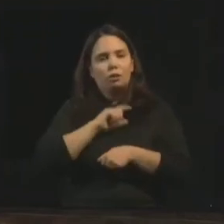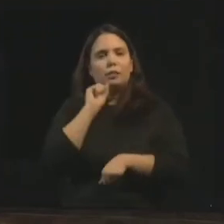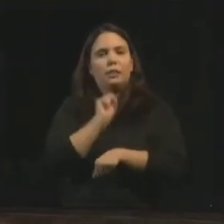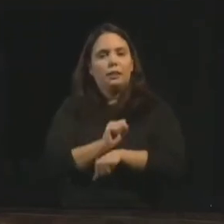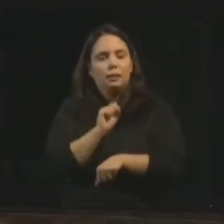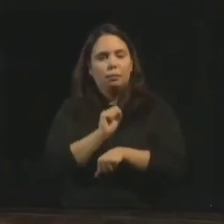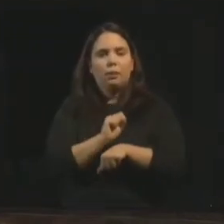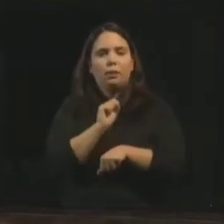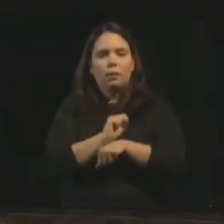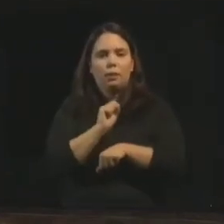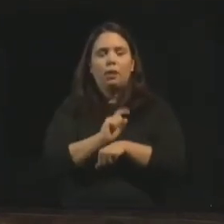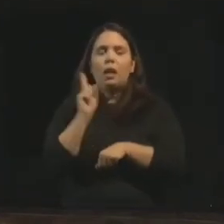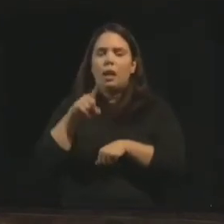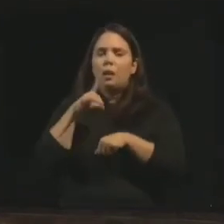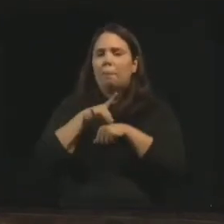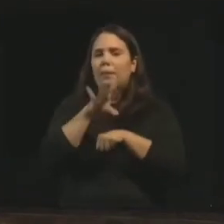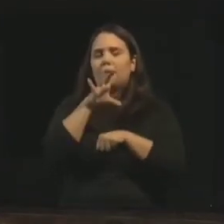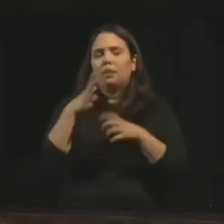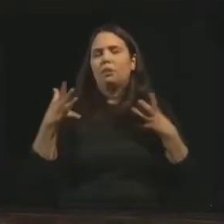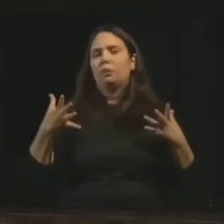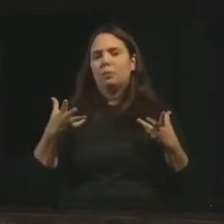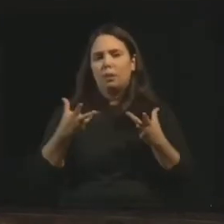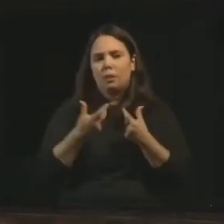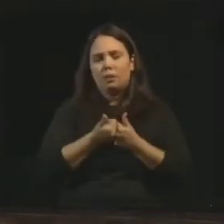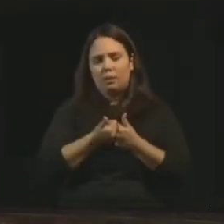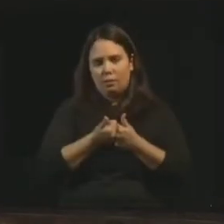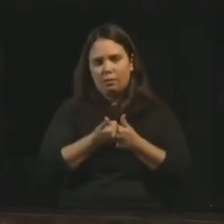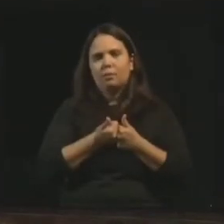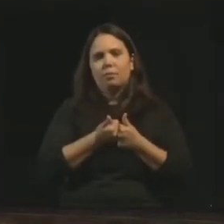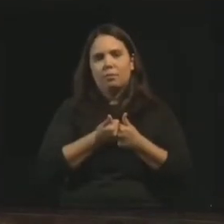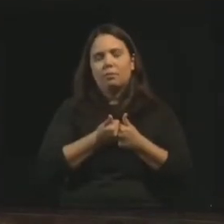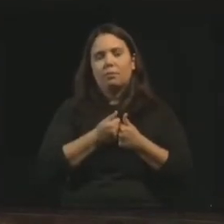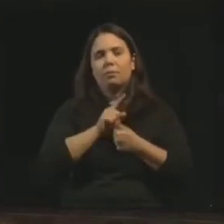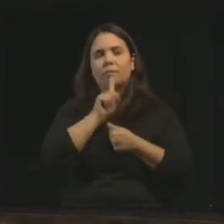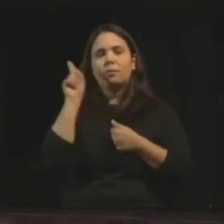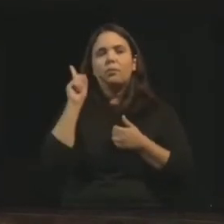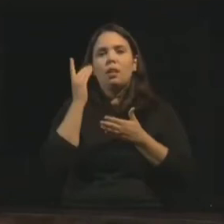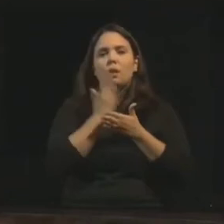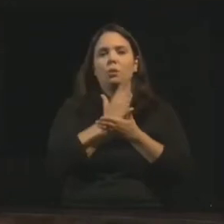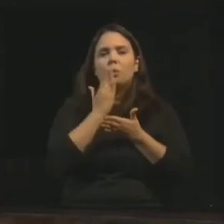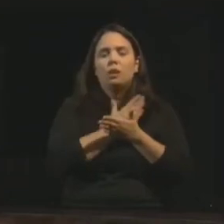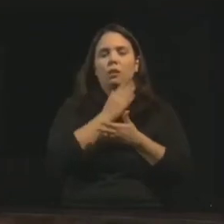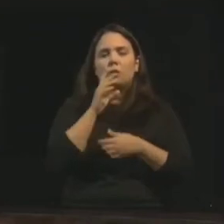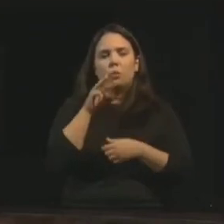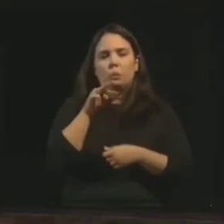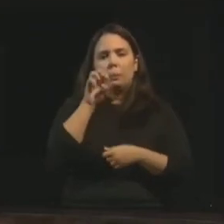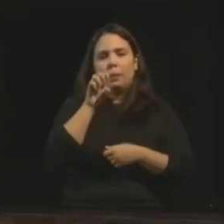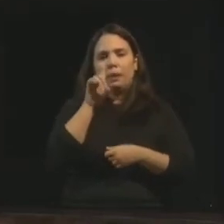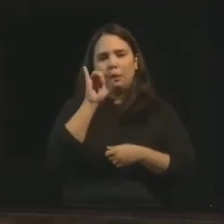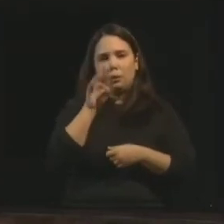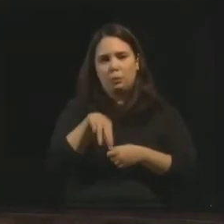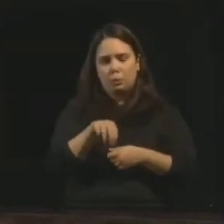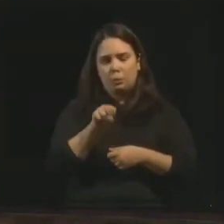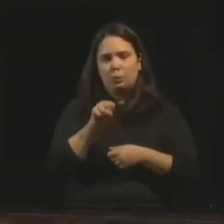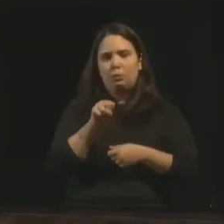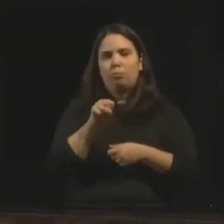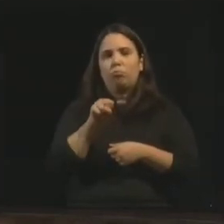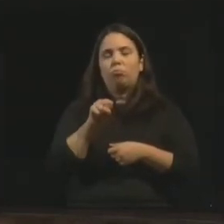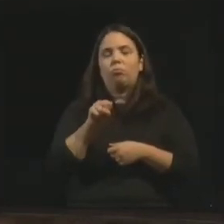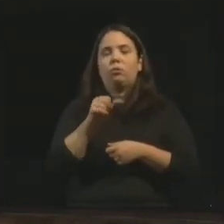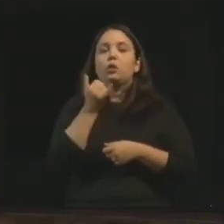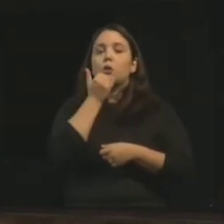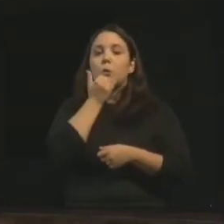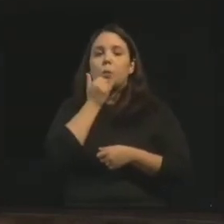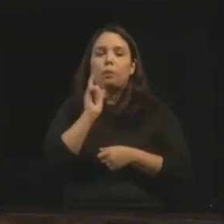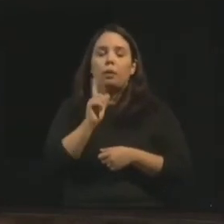É claro que está uma mensagem belíssima, viu, Tito? Lá no livro dos médiuns, aliás, no livro Obras Póstumas,